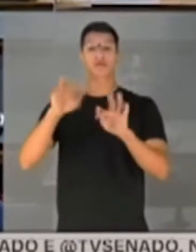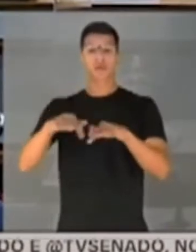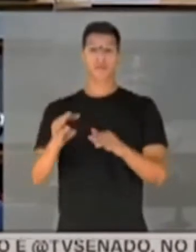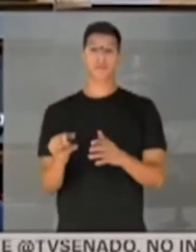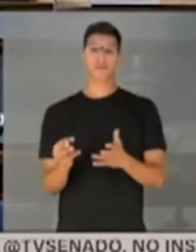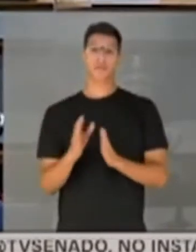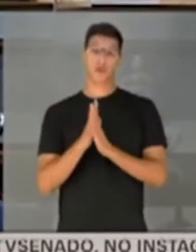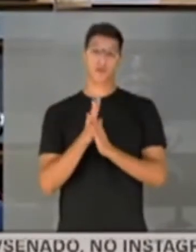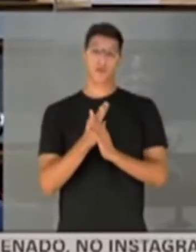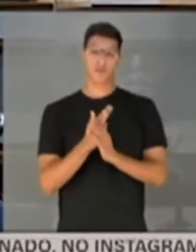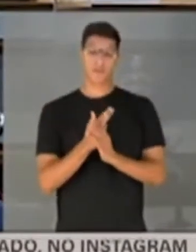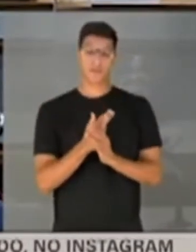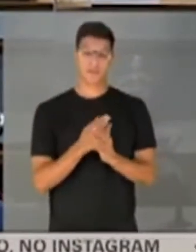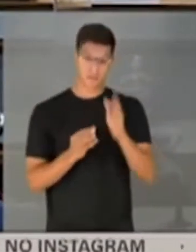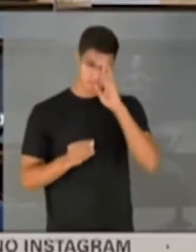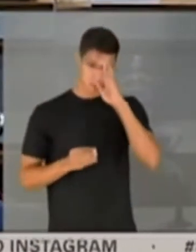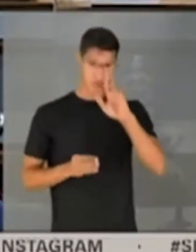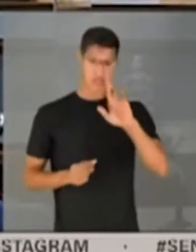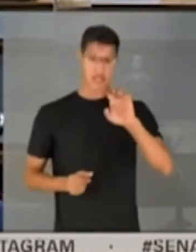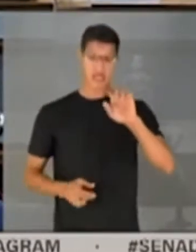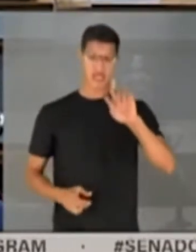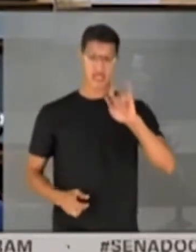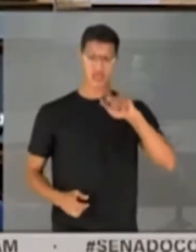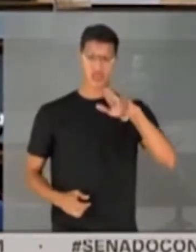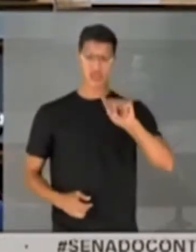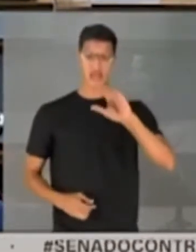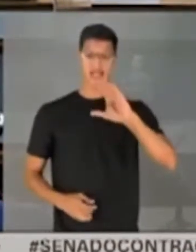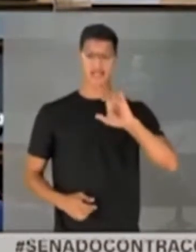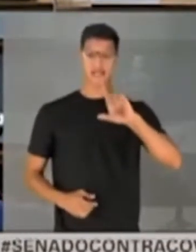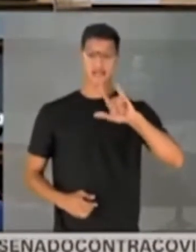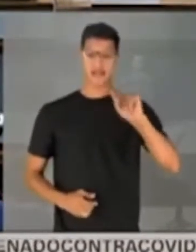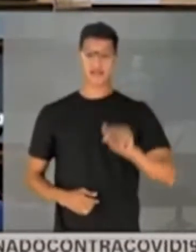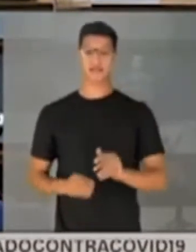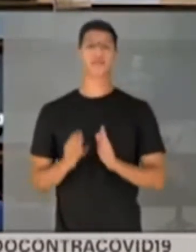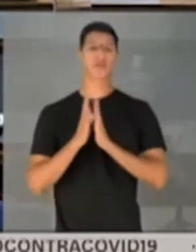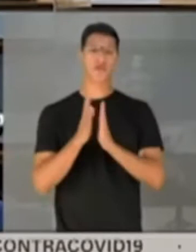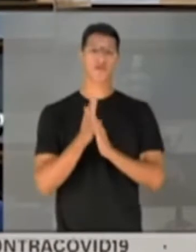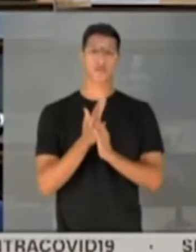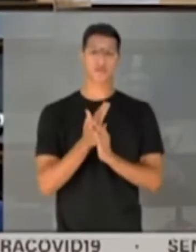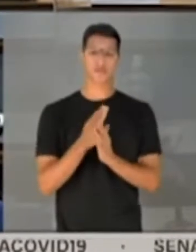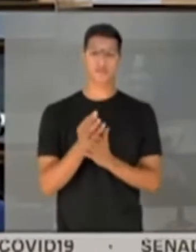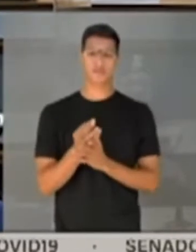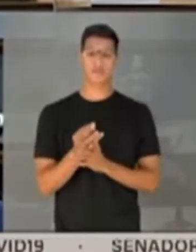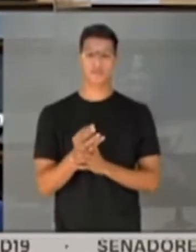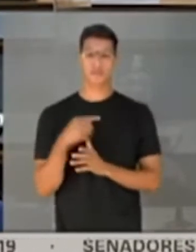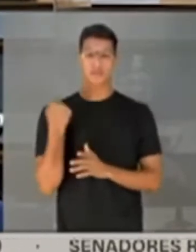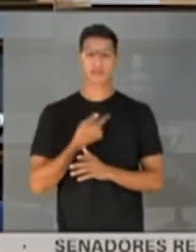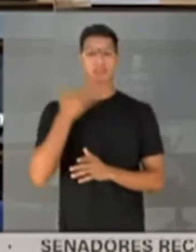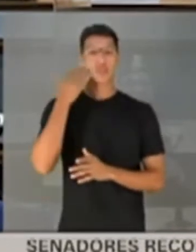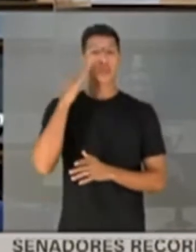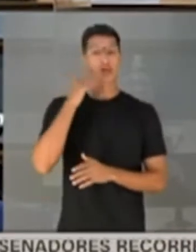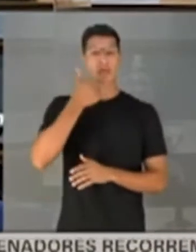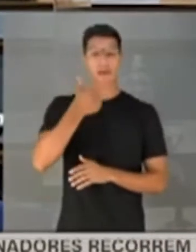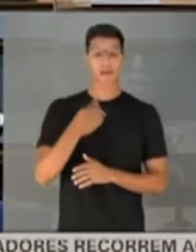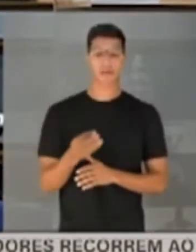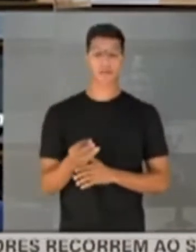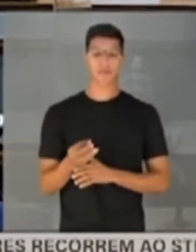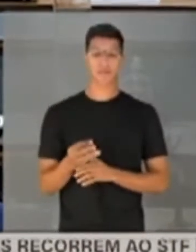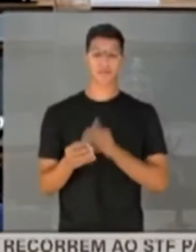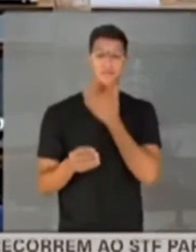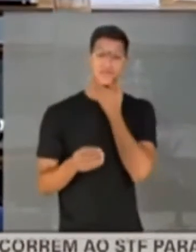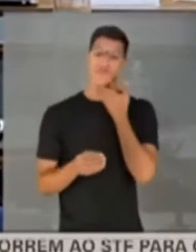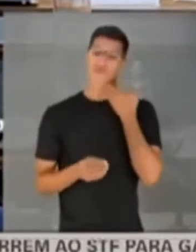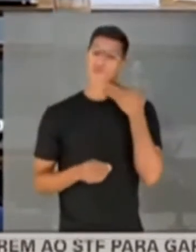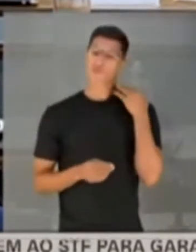por favor, senhora Regina Célia? Por favor, só para a gente entender bem. Podia nos